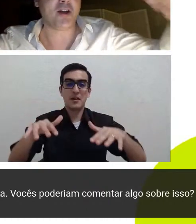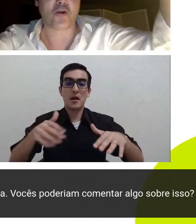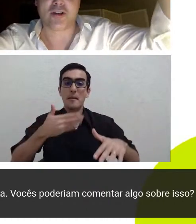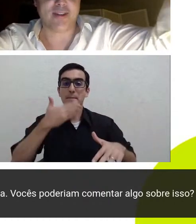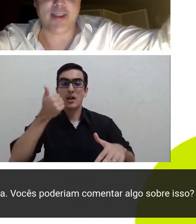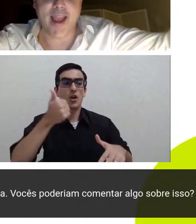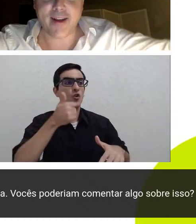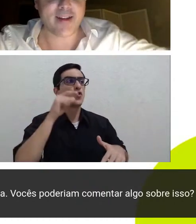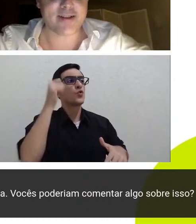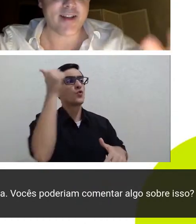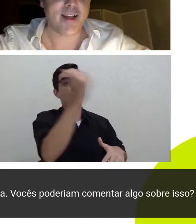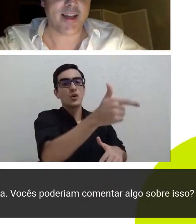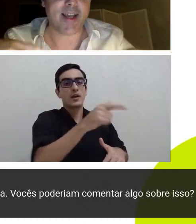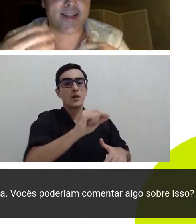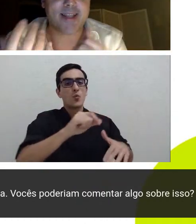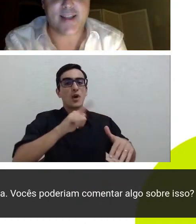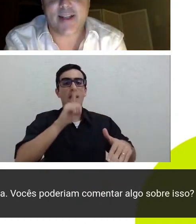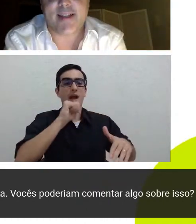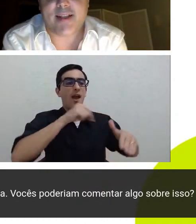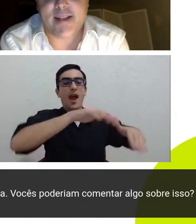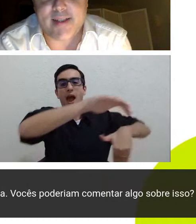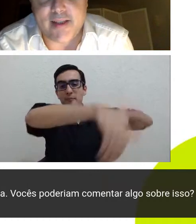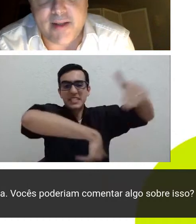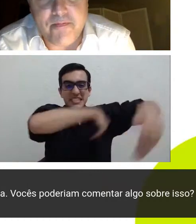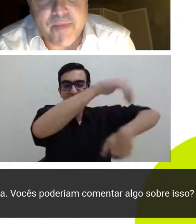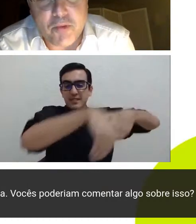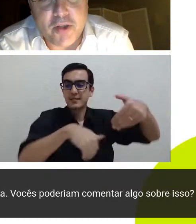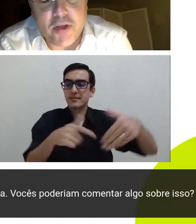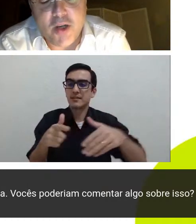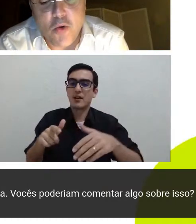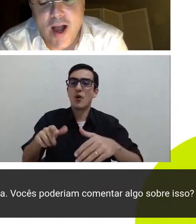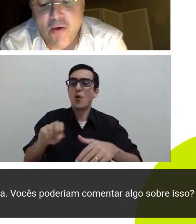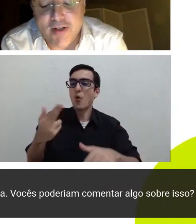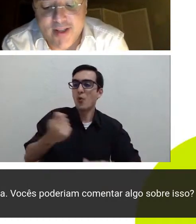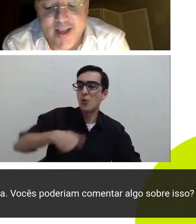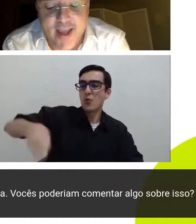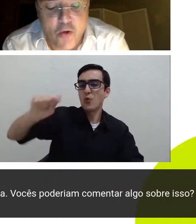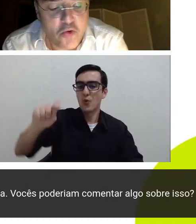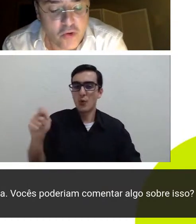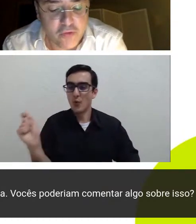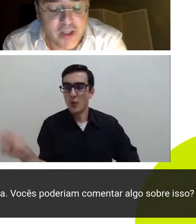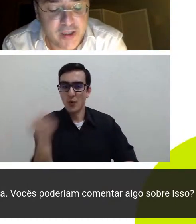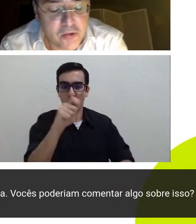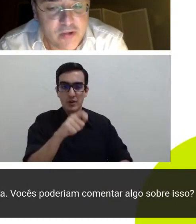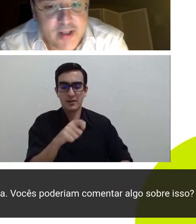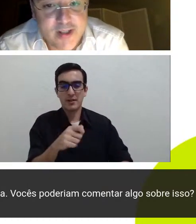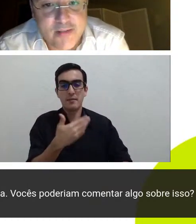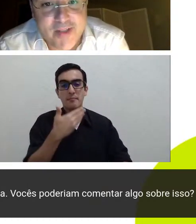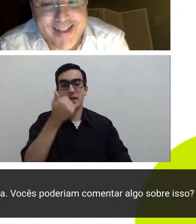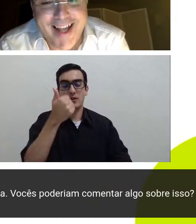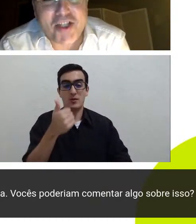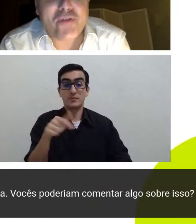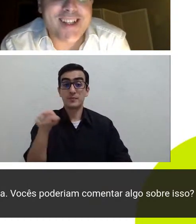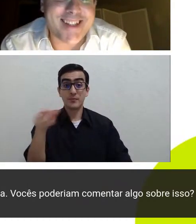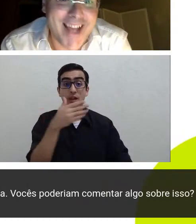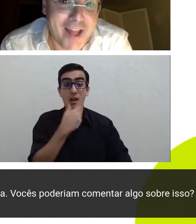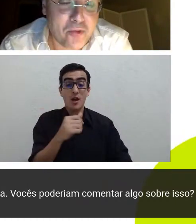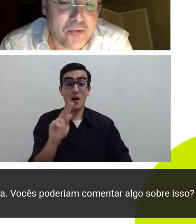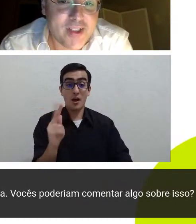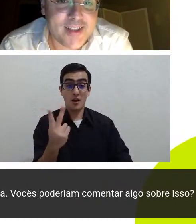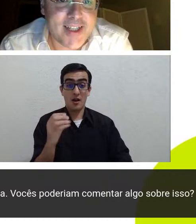piscina corte de tênis e etc, etc, etc portanto eu diria que o Howard é um novo rico mas está